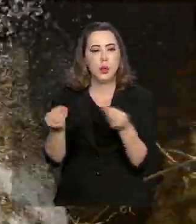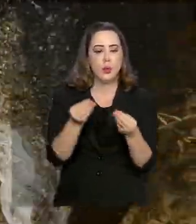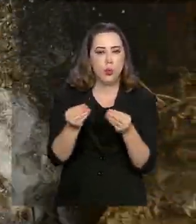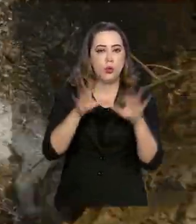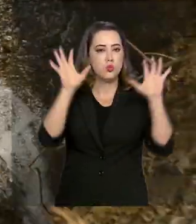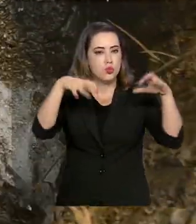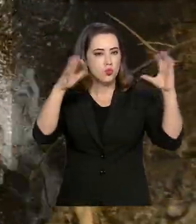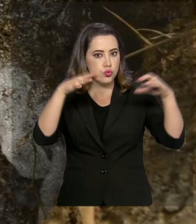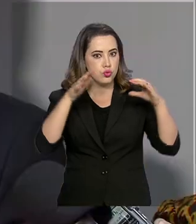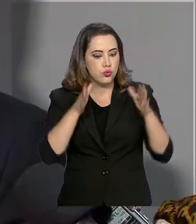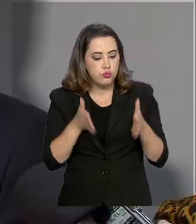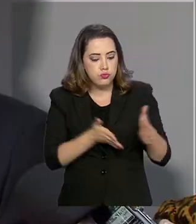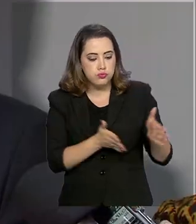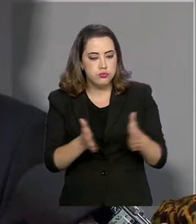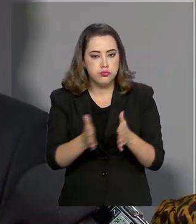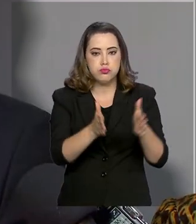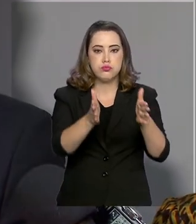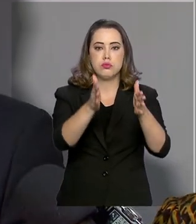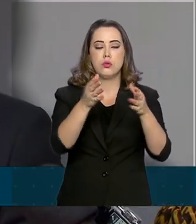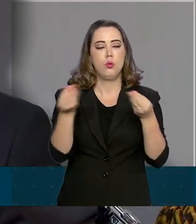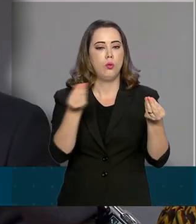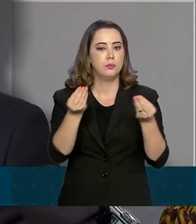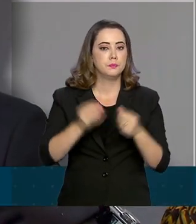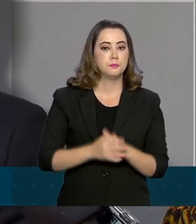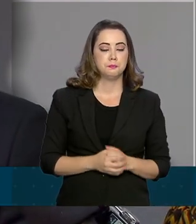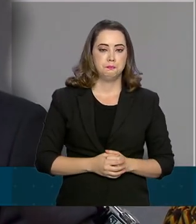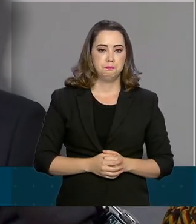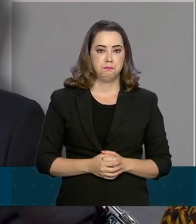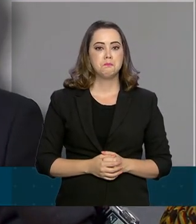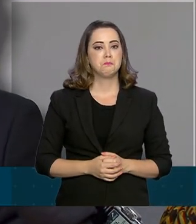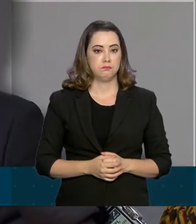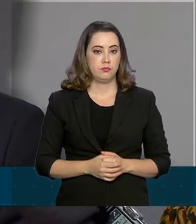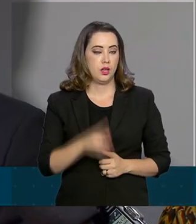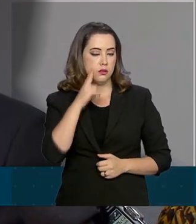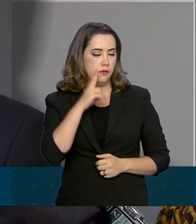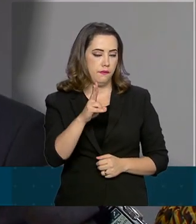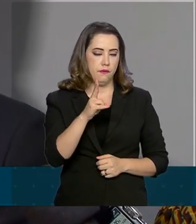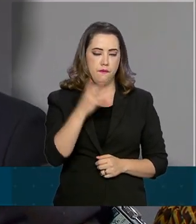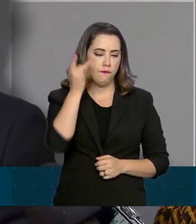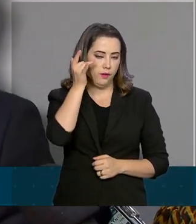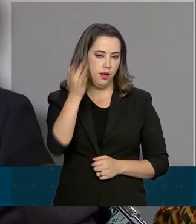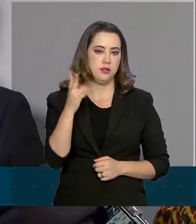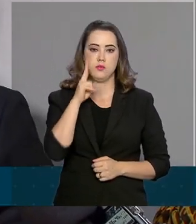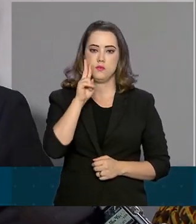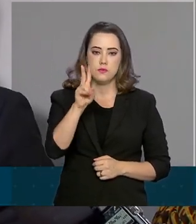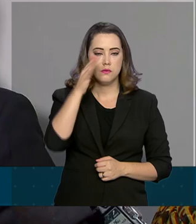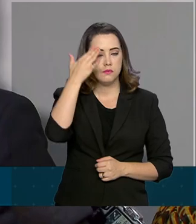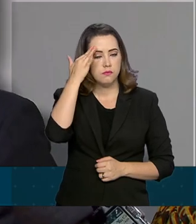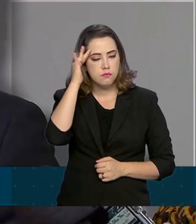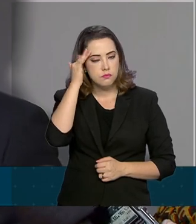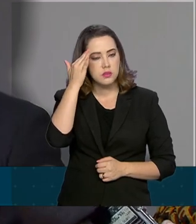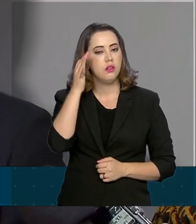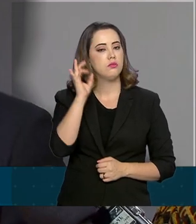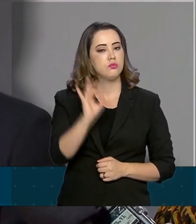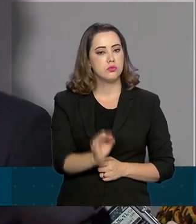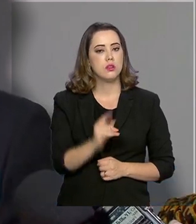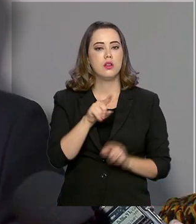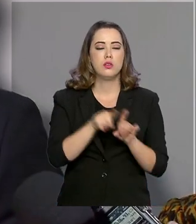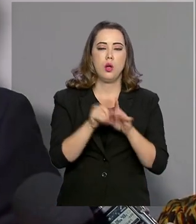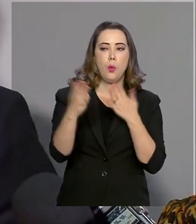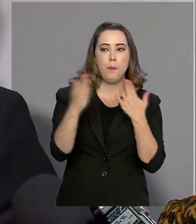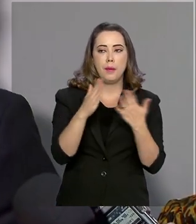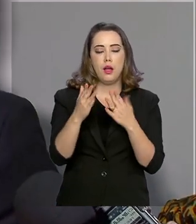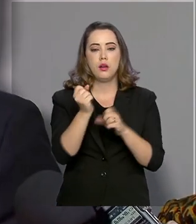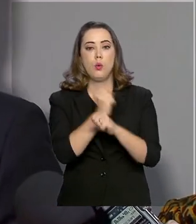pluviais urbanas. O painel mostra de forma gráfica, facilmente, qual é o índice, compara o índice desse ano com os anos anteriores.